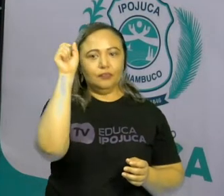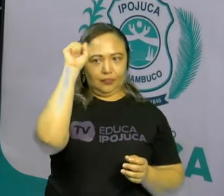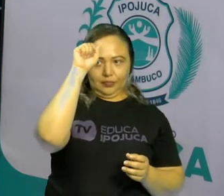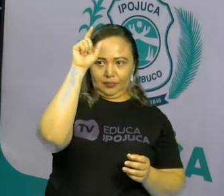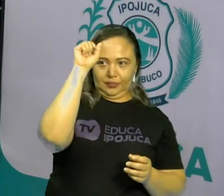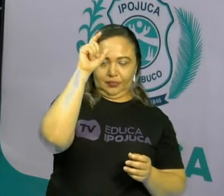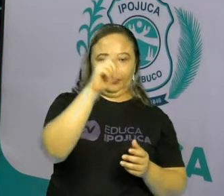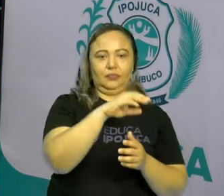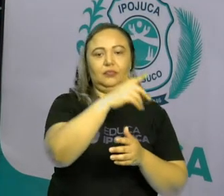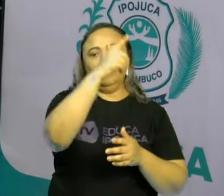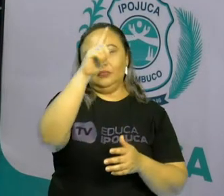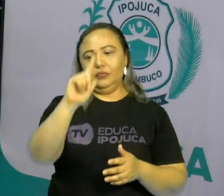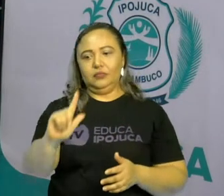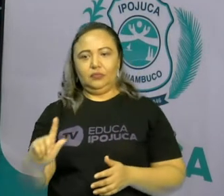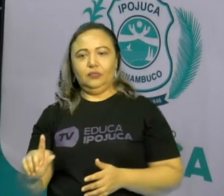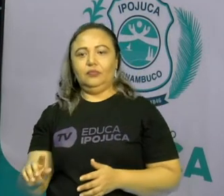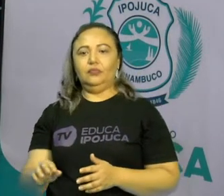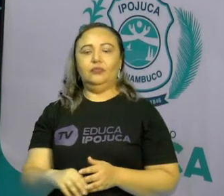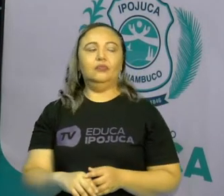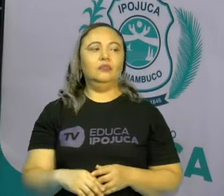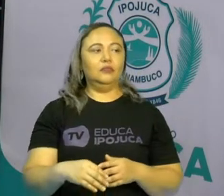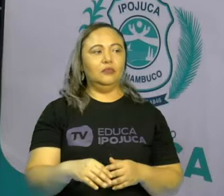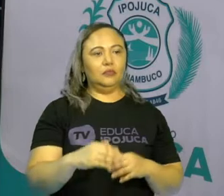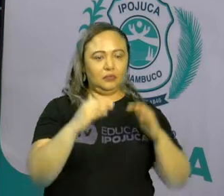opinião do outro.